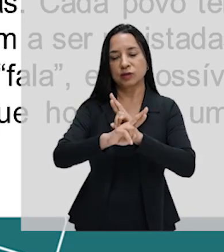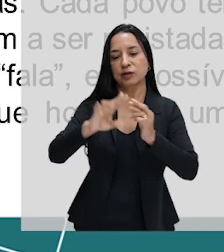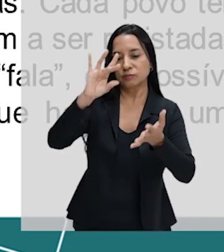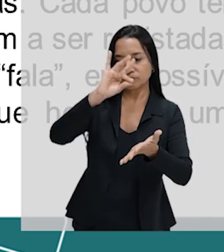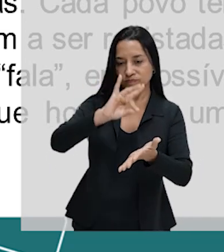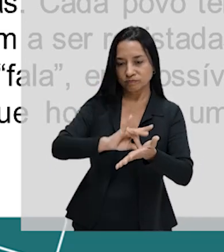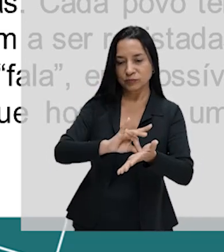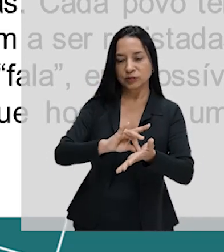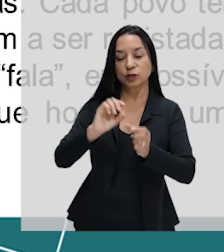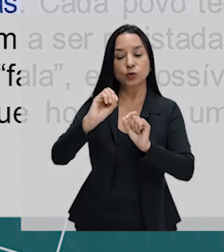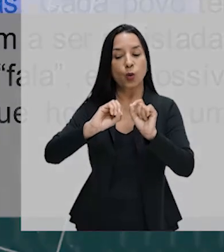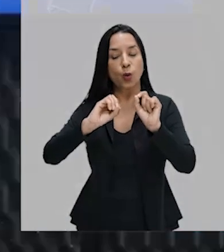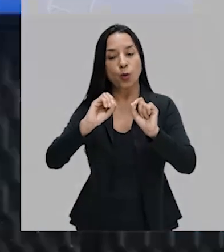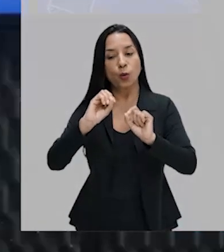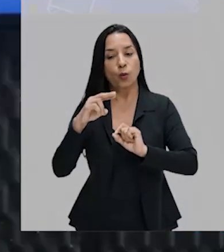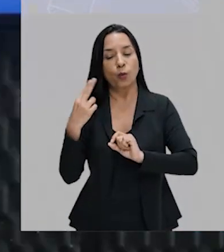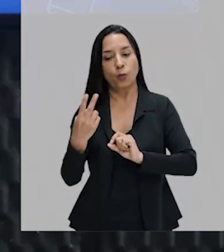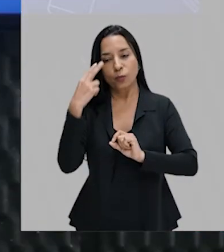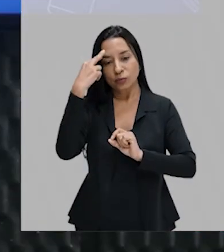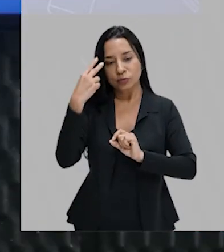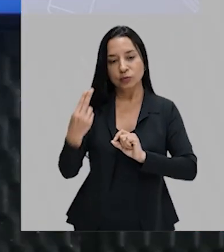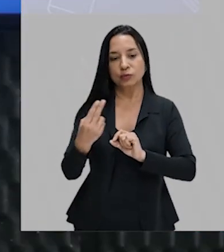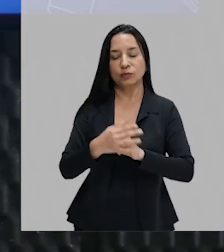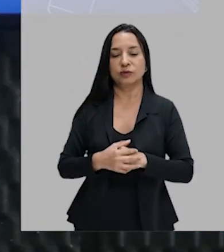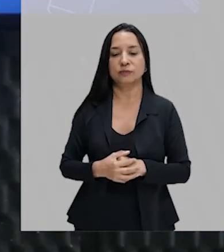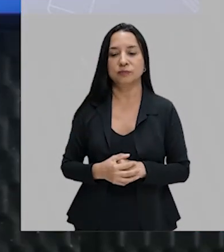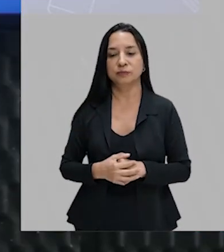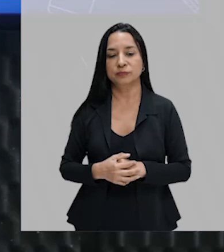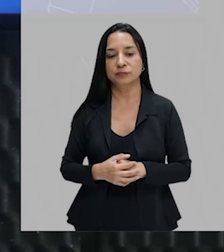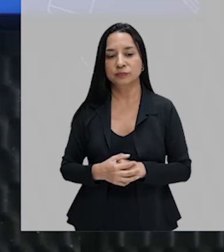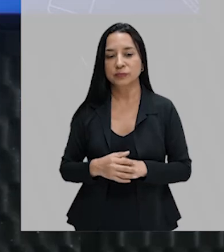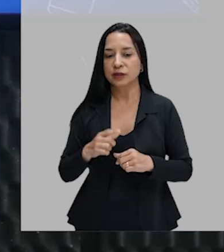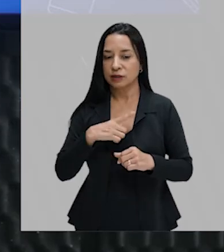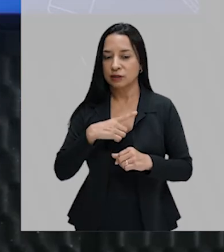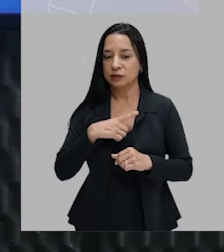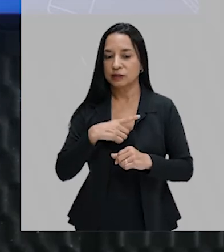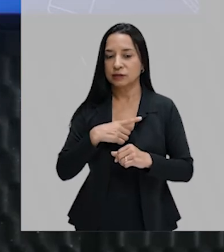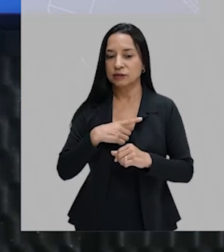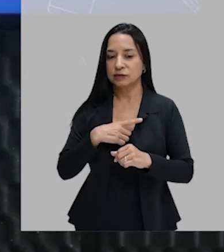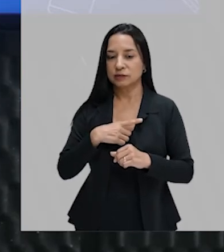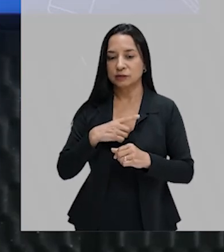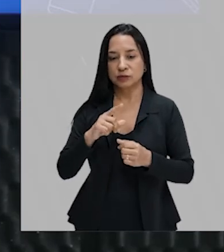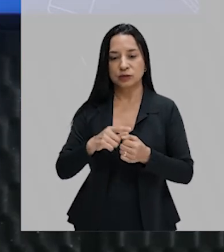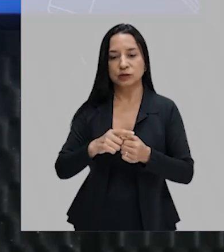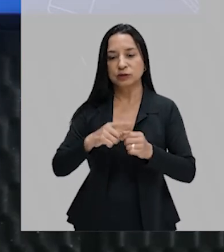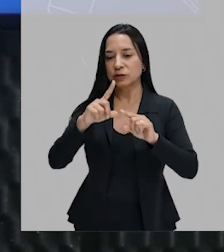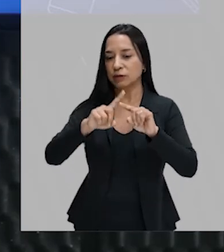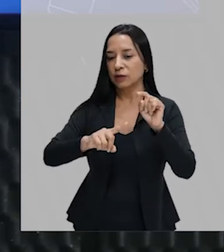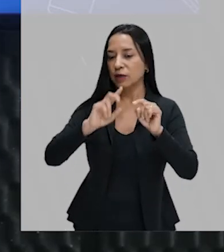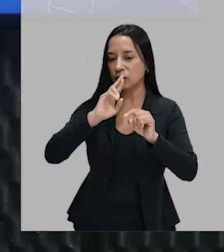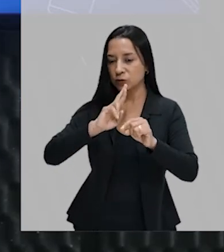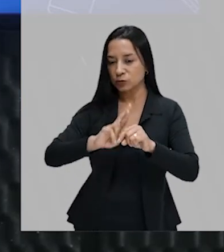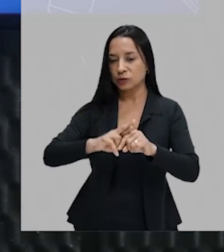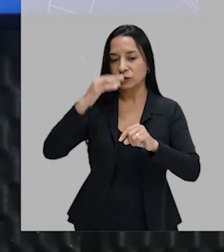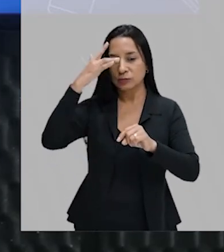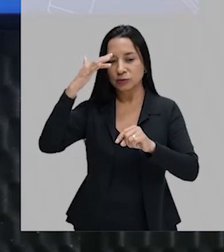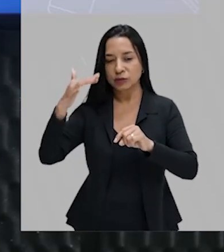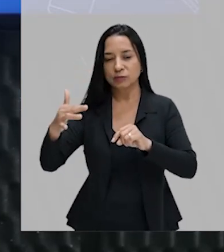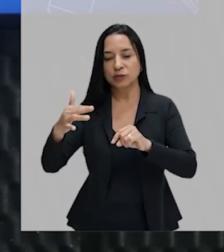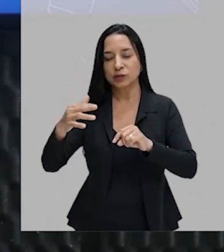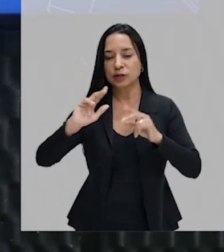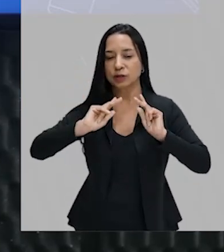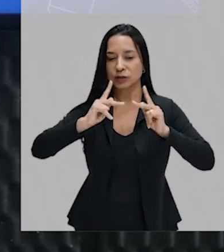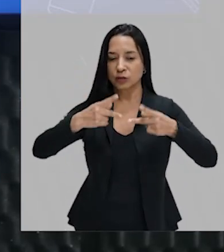começaram a ser registradas. No entanto, uma vez que eram transmitidas através da fala, era possível